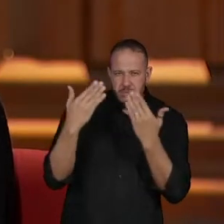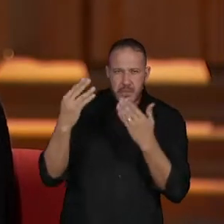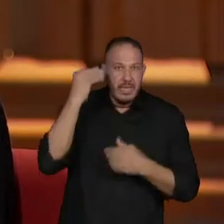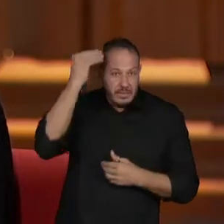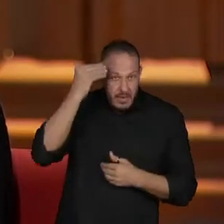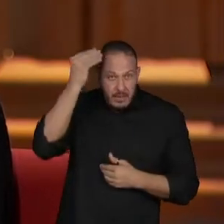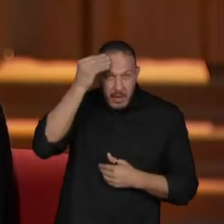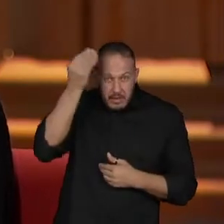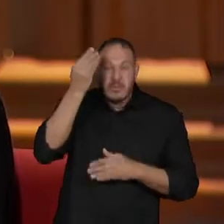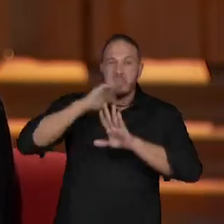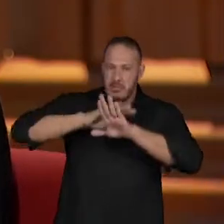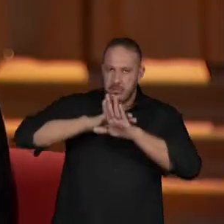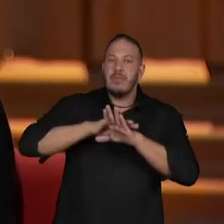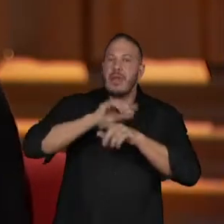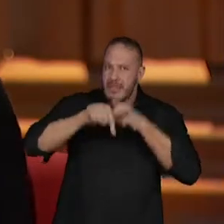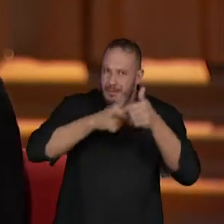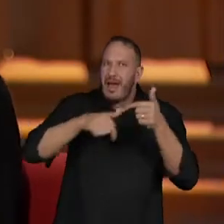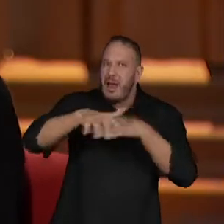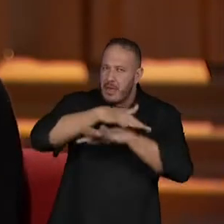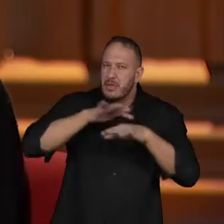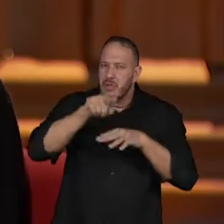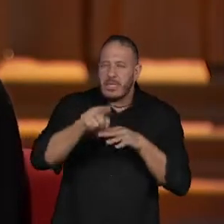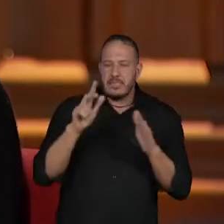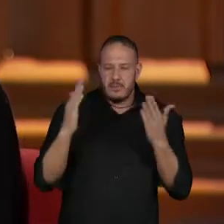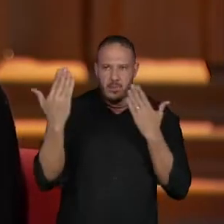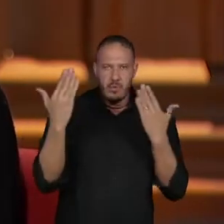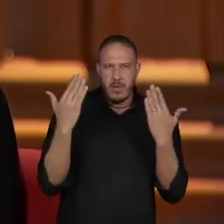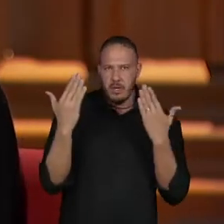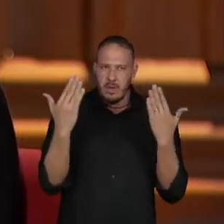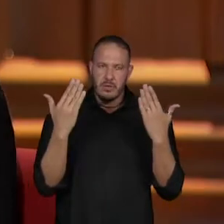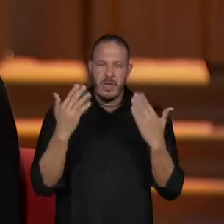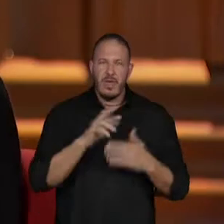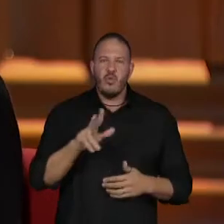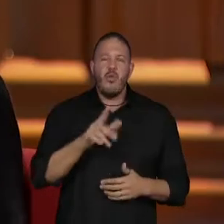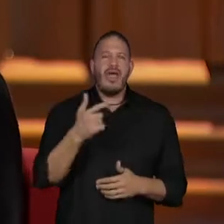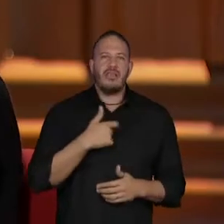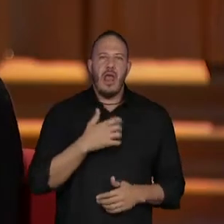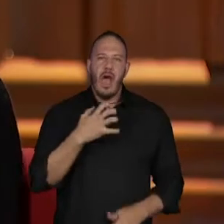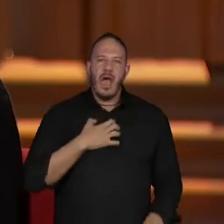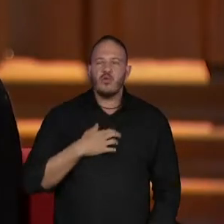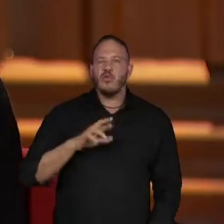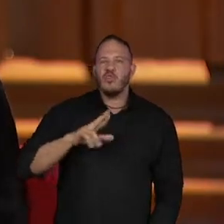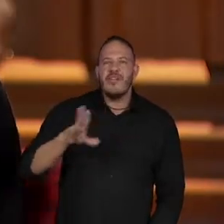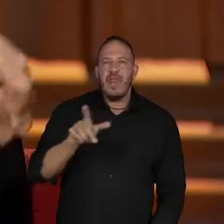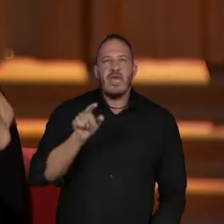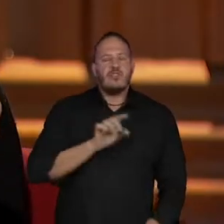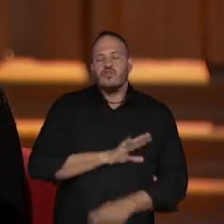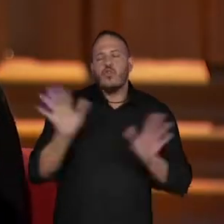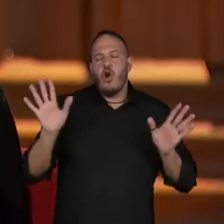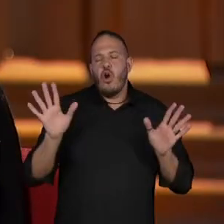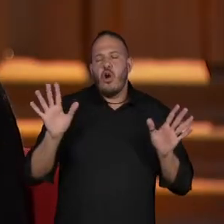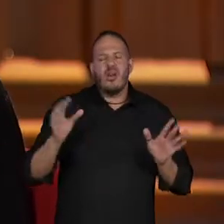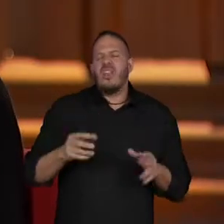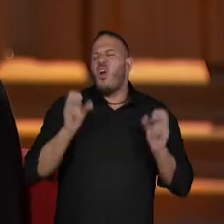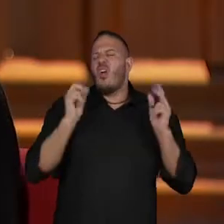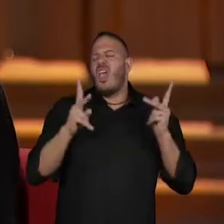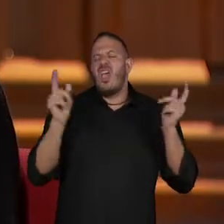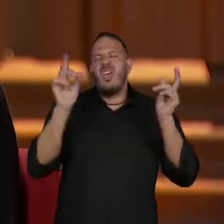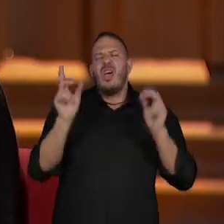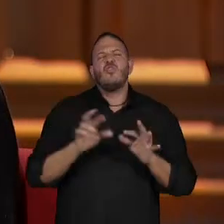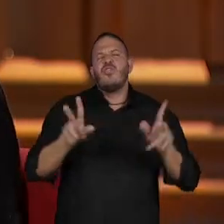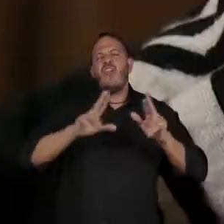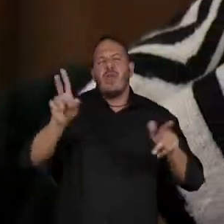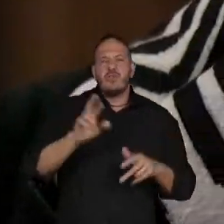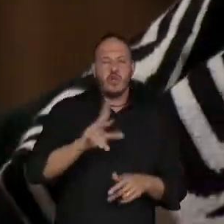lacaniana trabalha muito, você está sempre se comparando. Então, não é assim, a gente é diferente, ponto, e viva a diferença. A gente é diferente,